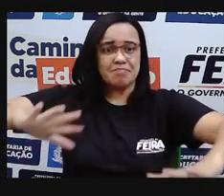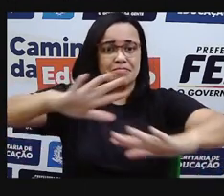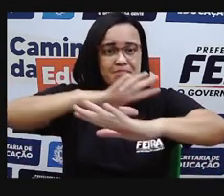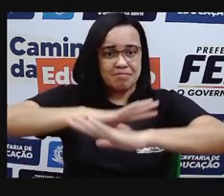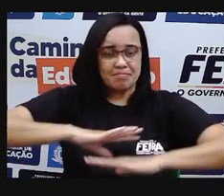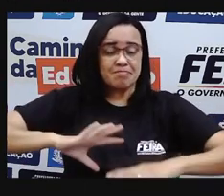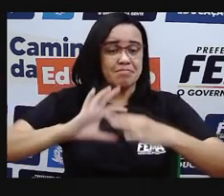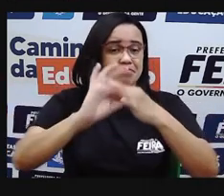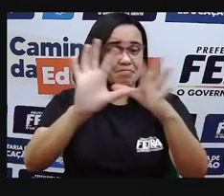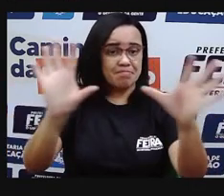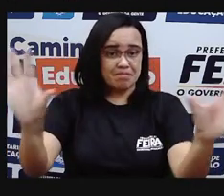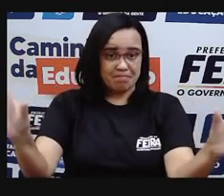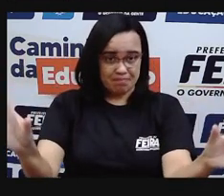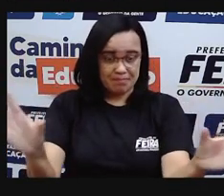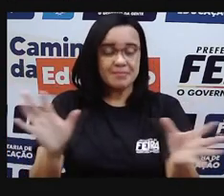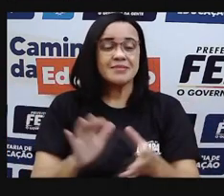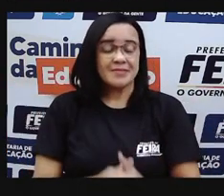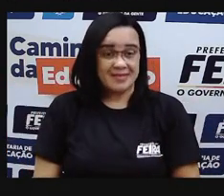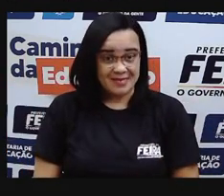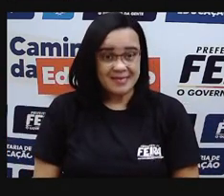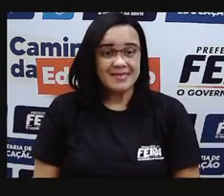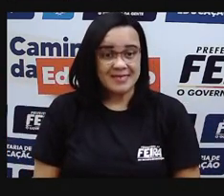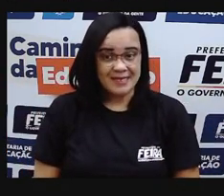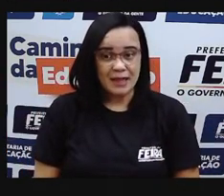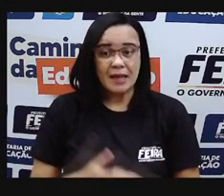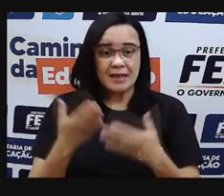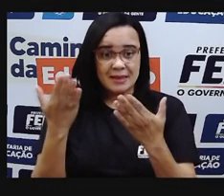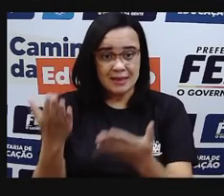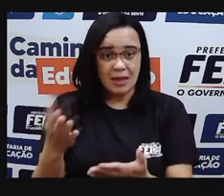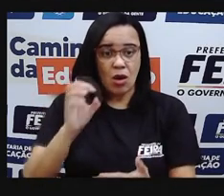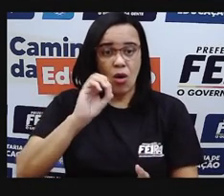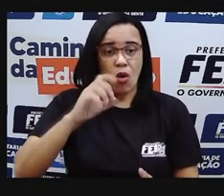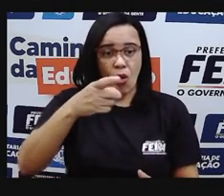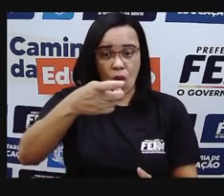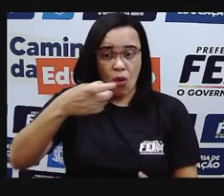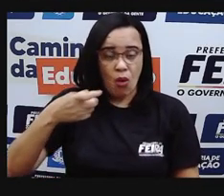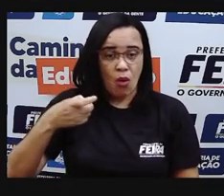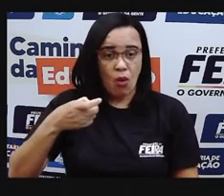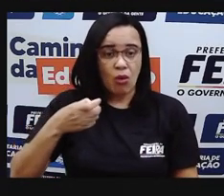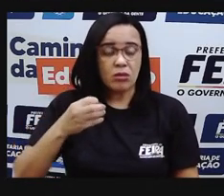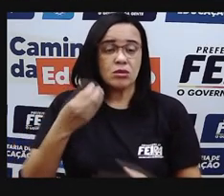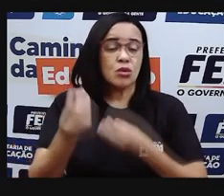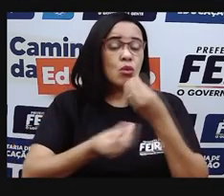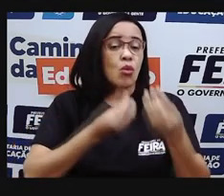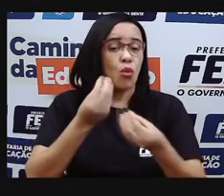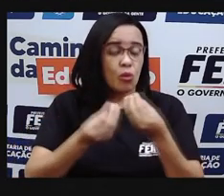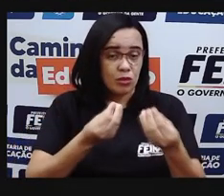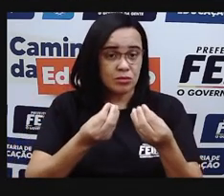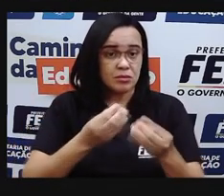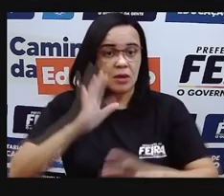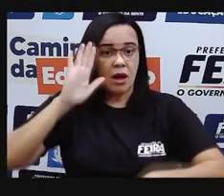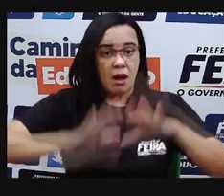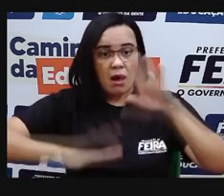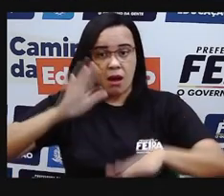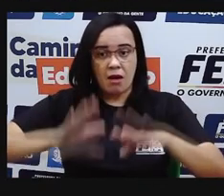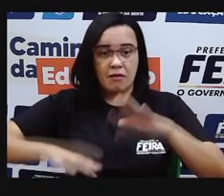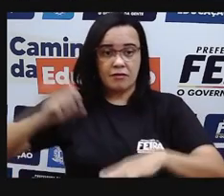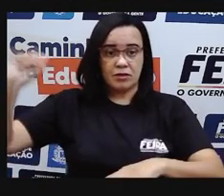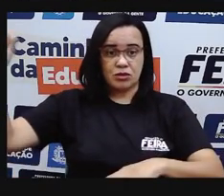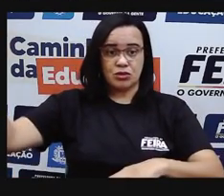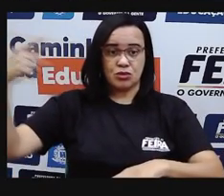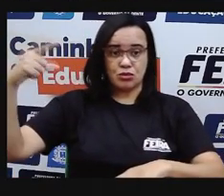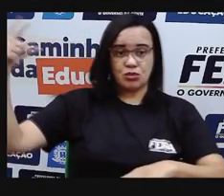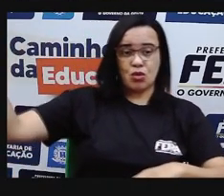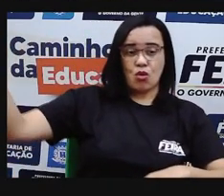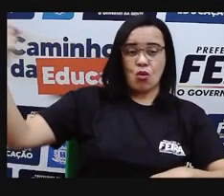atmosfera, né? Esse gás oxigênio, às vezes, por conta da luz solar, né? Dos